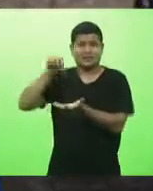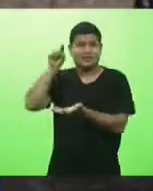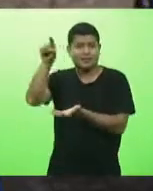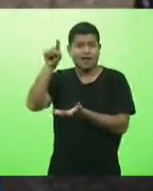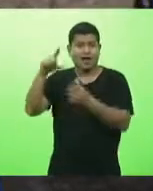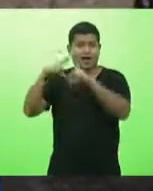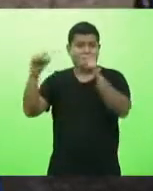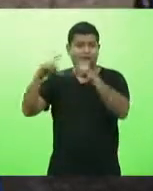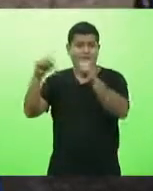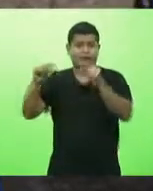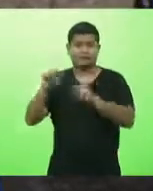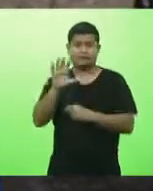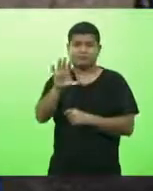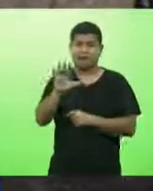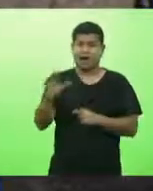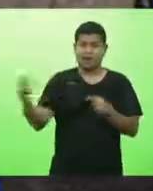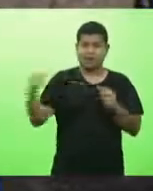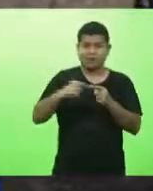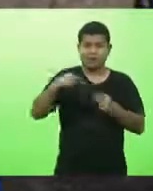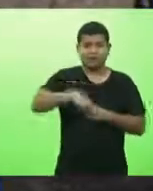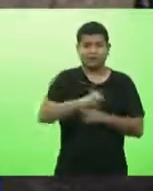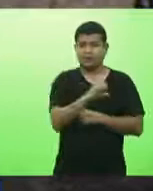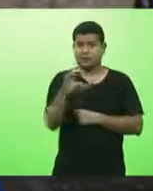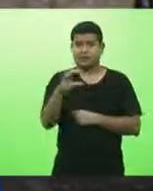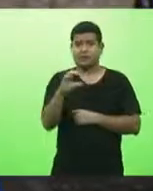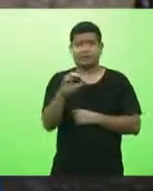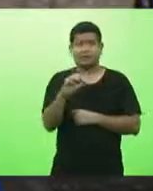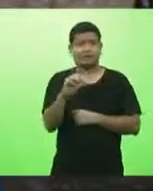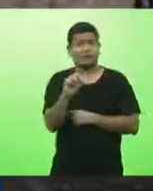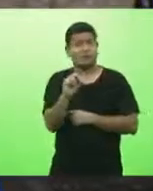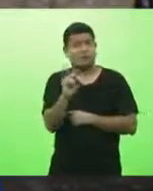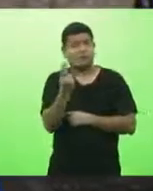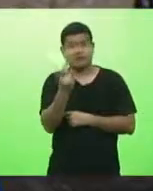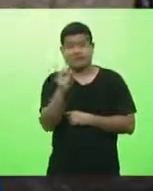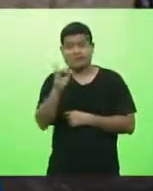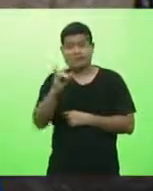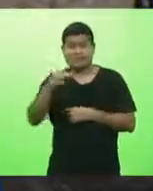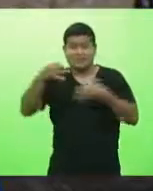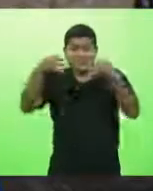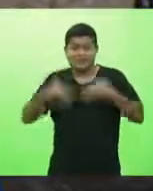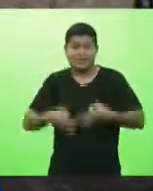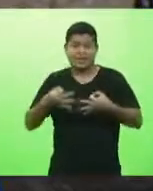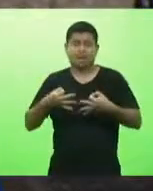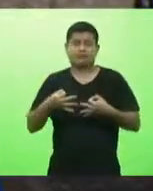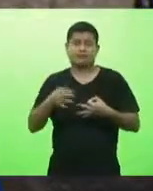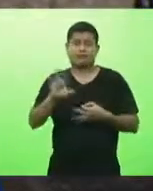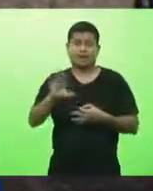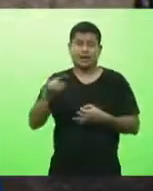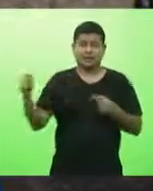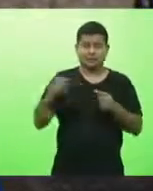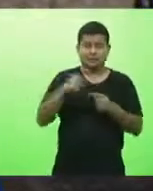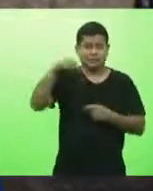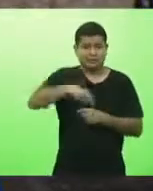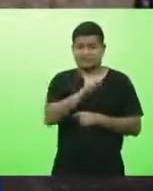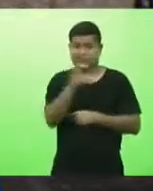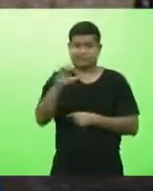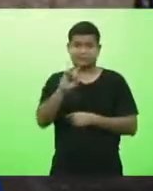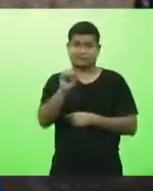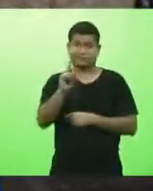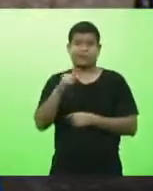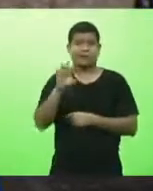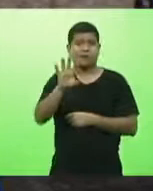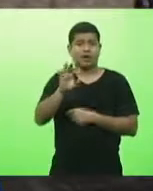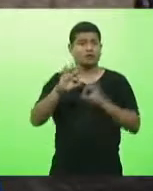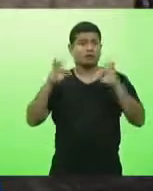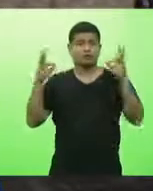e não necessariamente é correta e se for correta talvez não seja correta para Santa Catarina mas é uniforme se